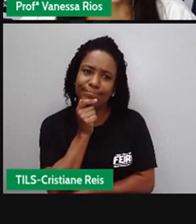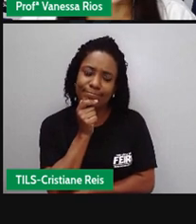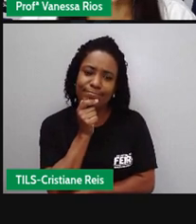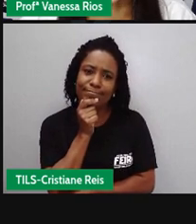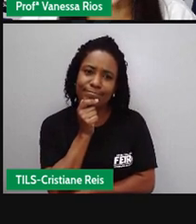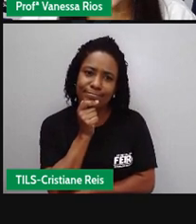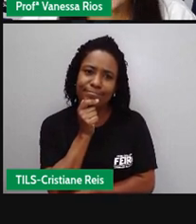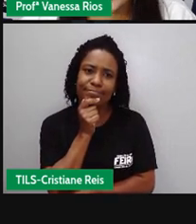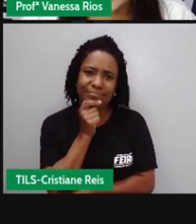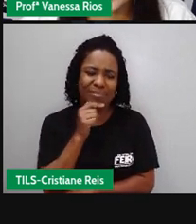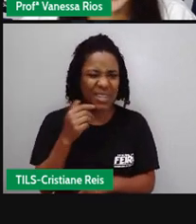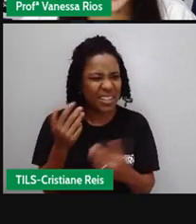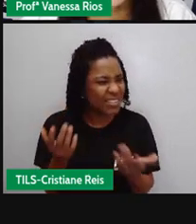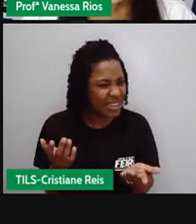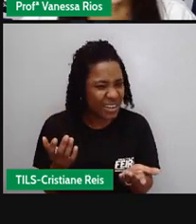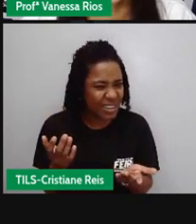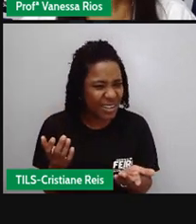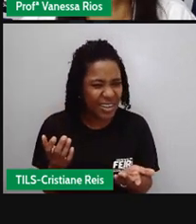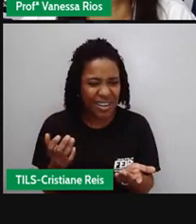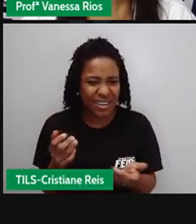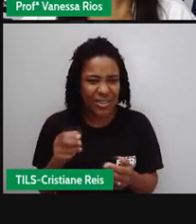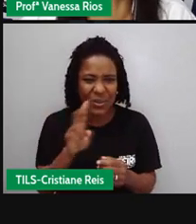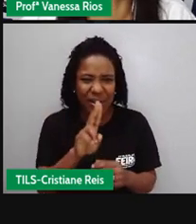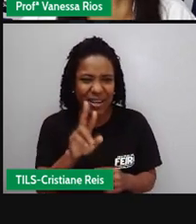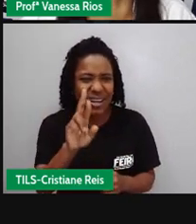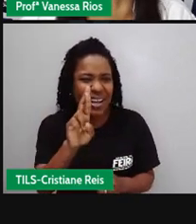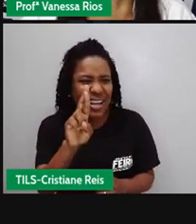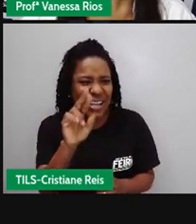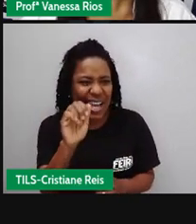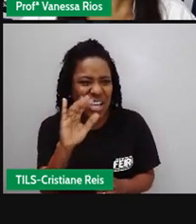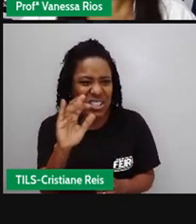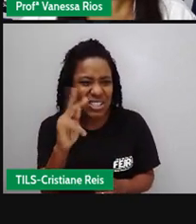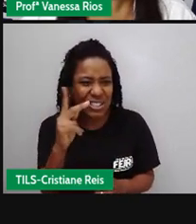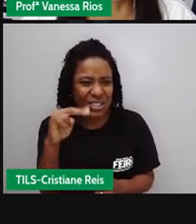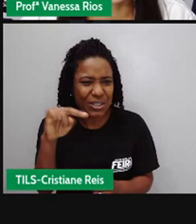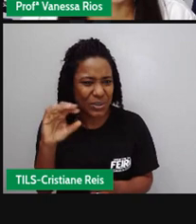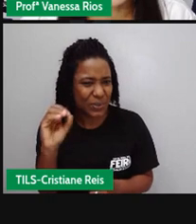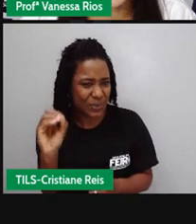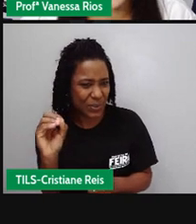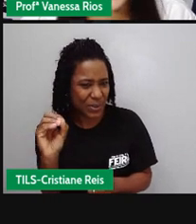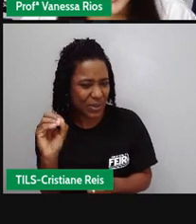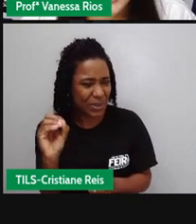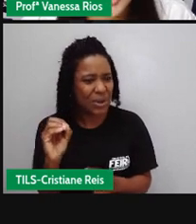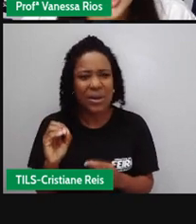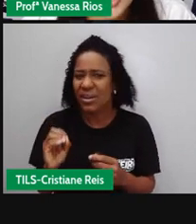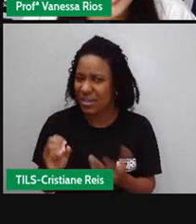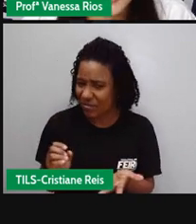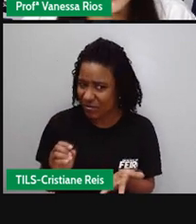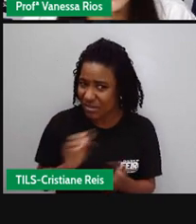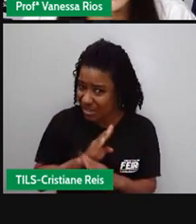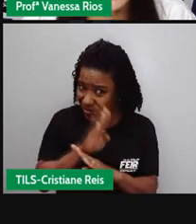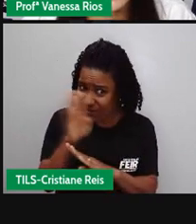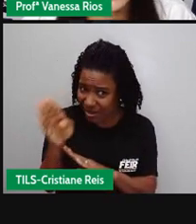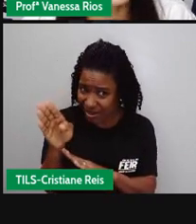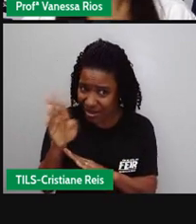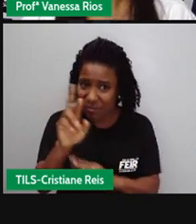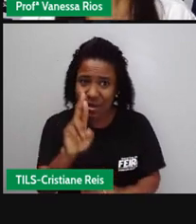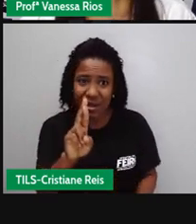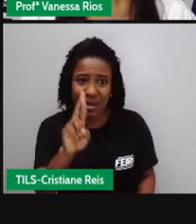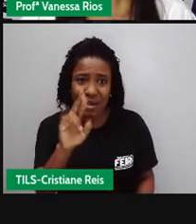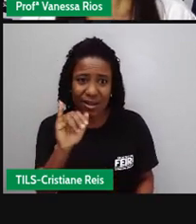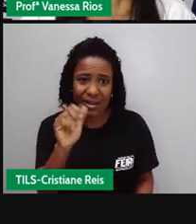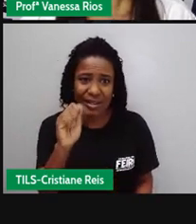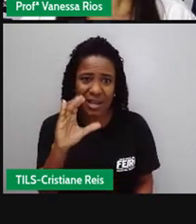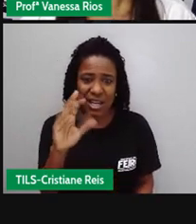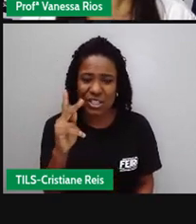riachinho puluca é por quê você vai para riachinho ele não